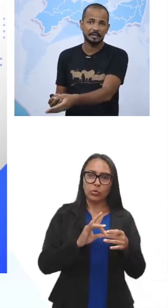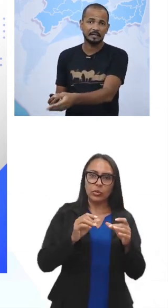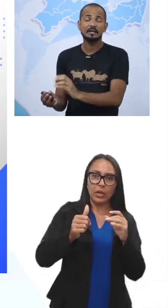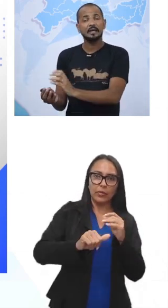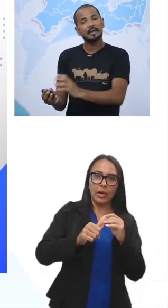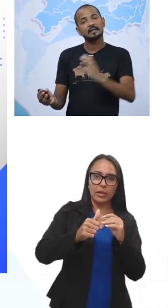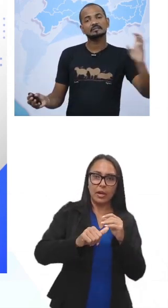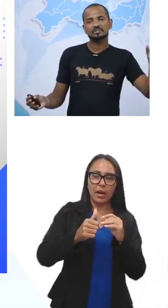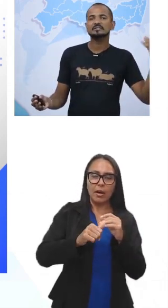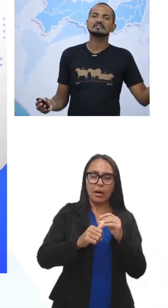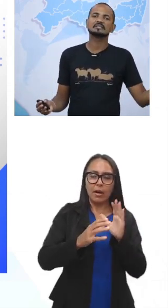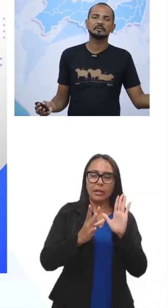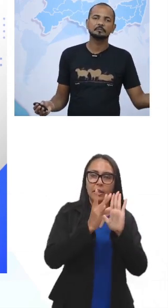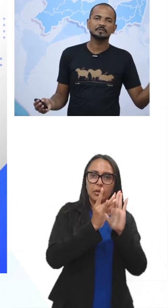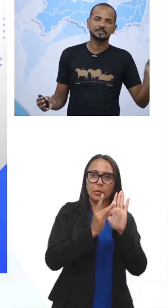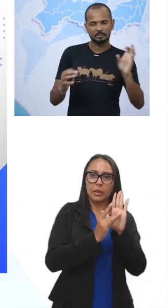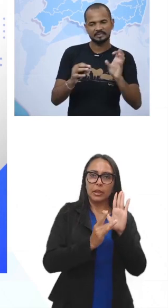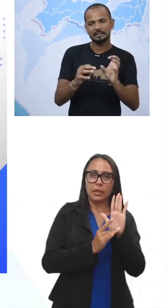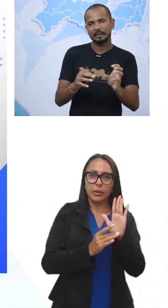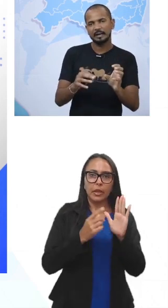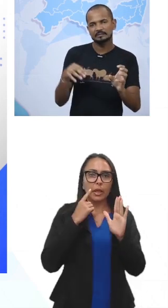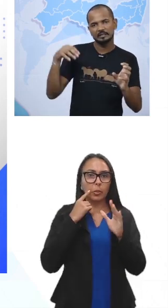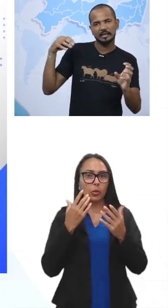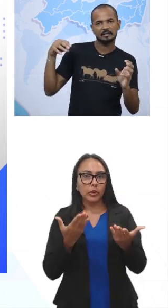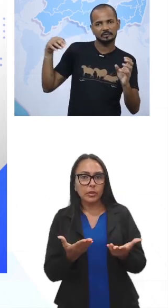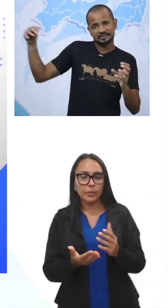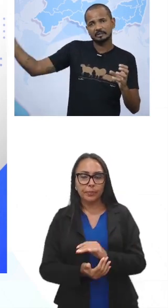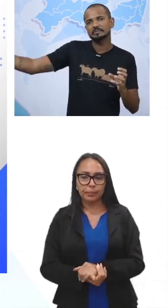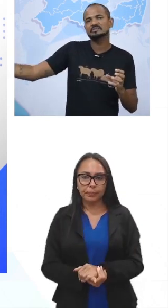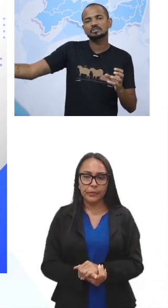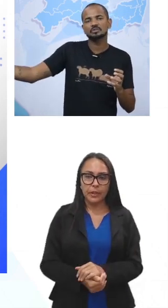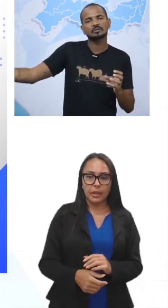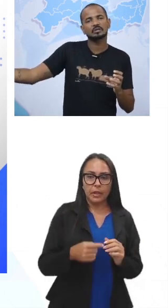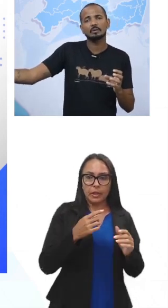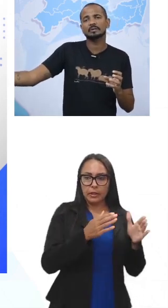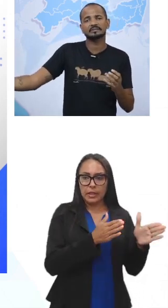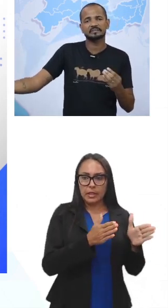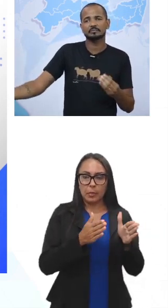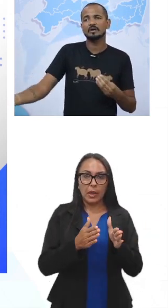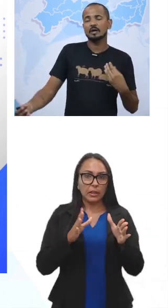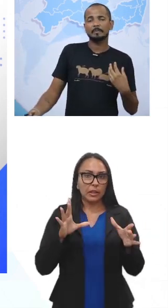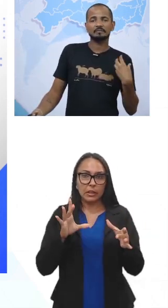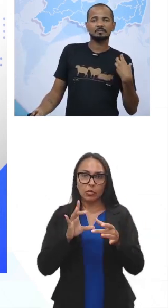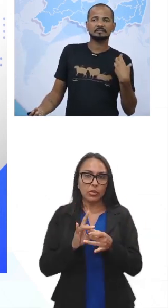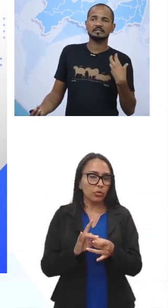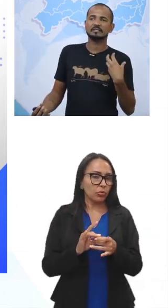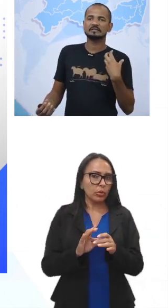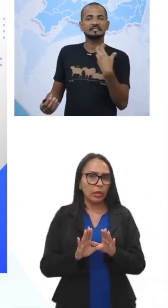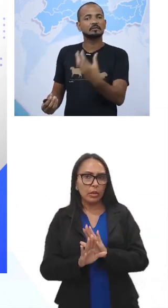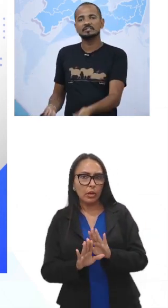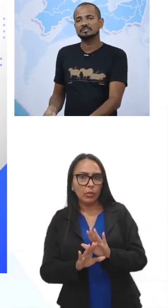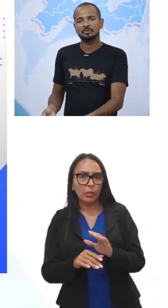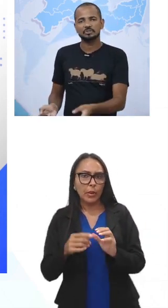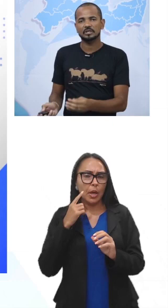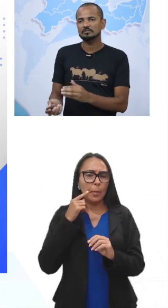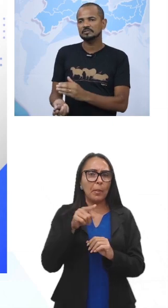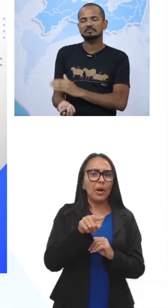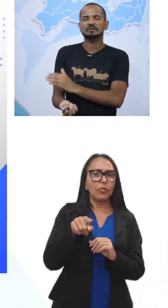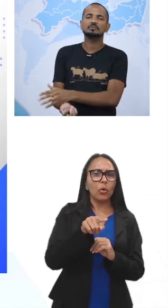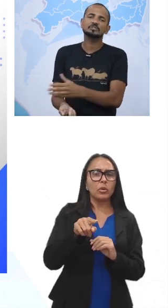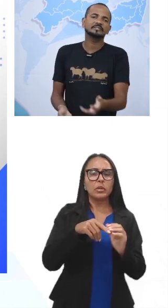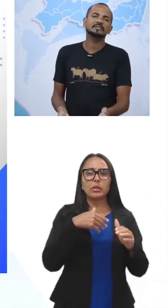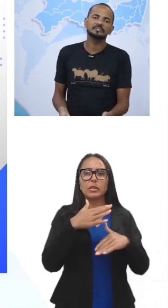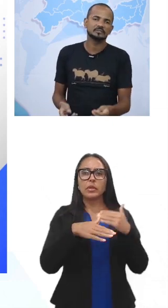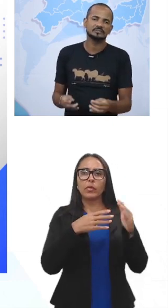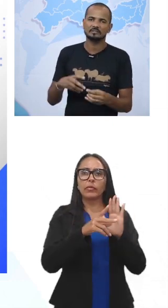aplicar, ela está distinta exatamente por isso, porque essa parte, ela não necessariamente se junta com a aplicação, para você desenvolver seu projeto, você